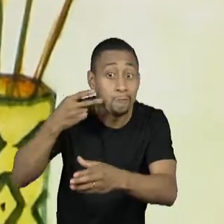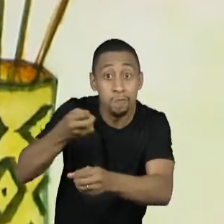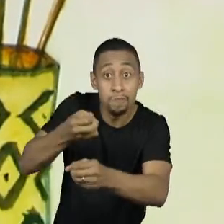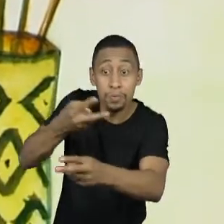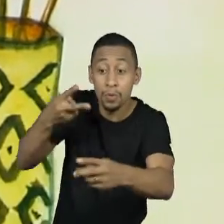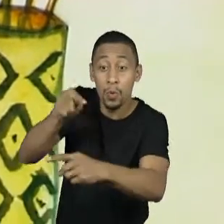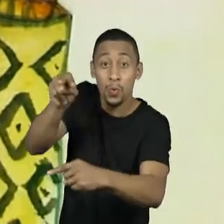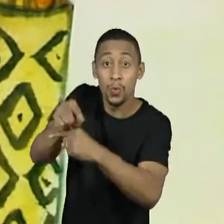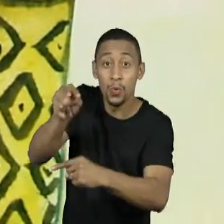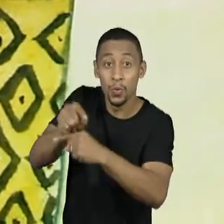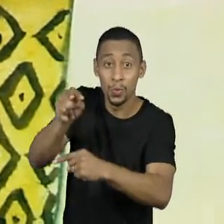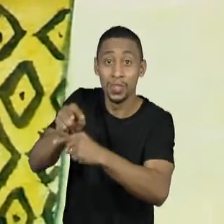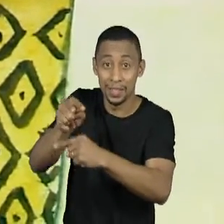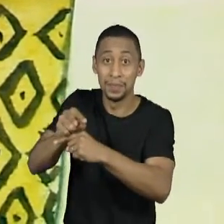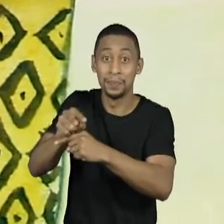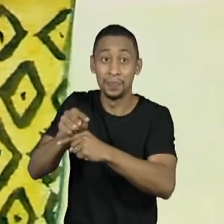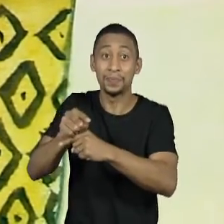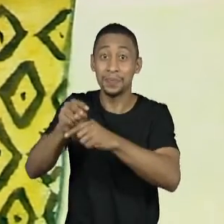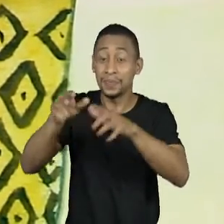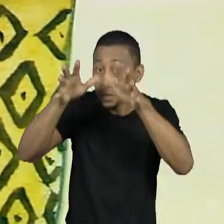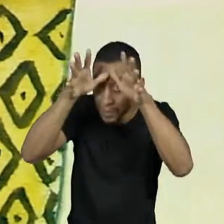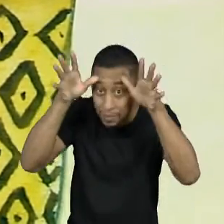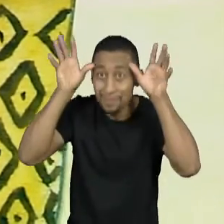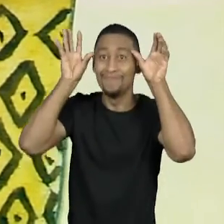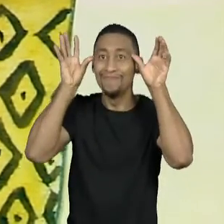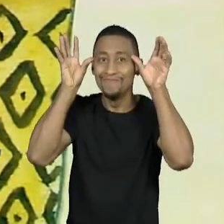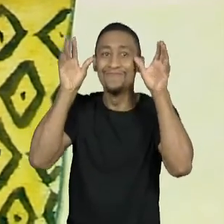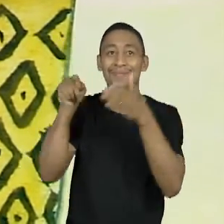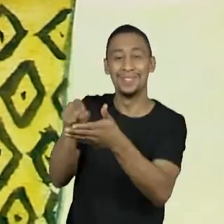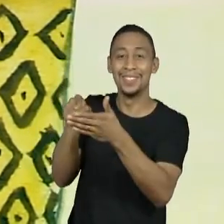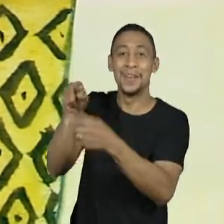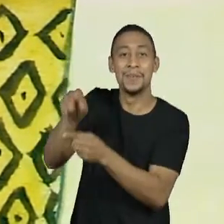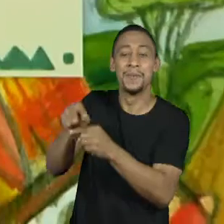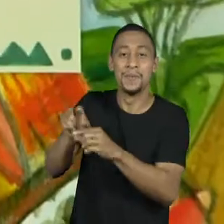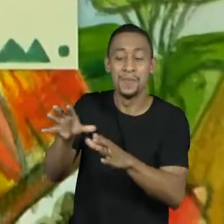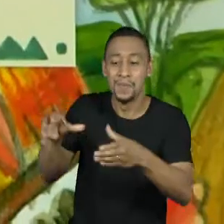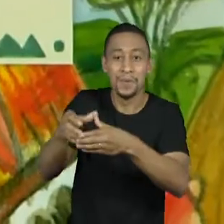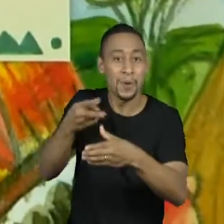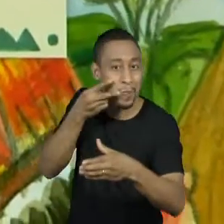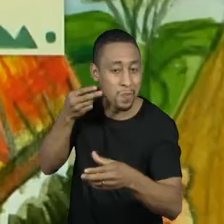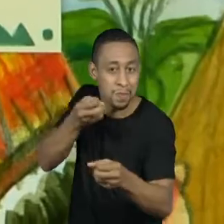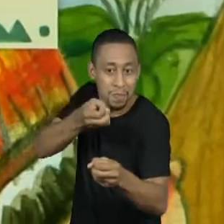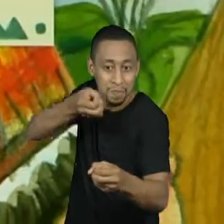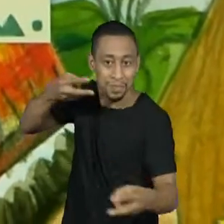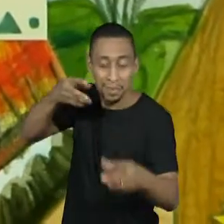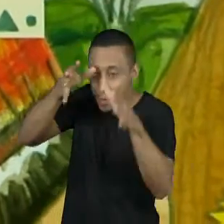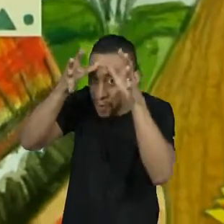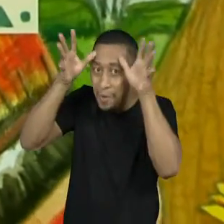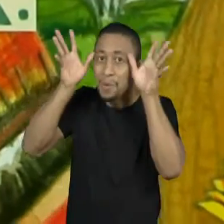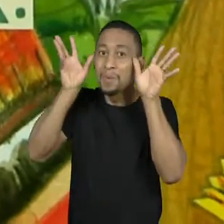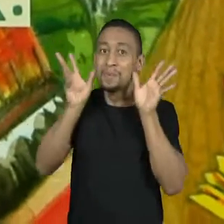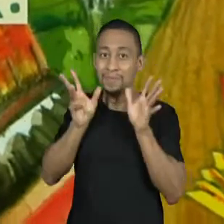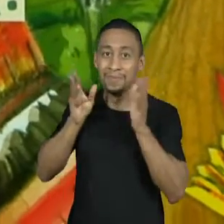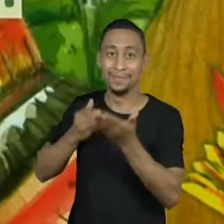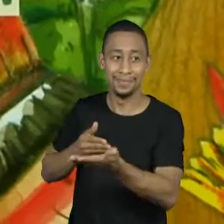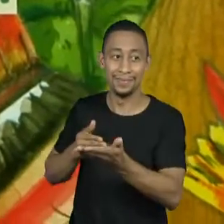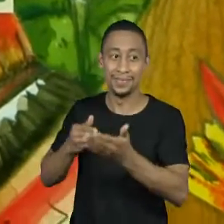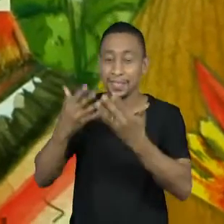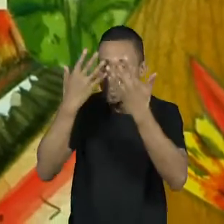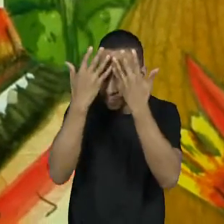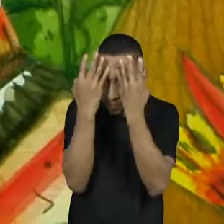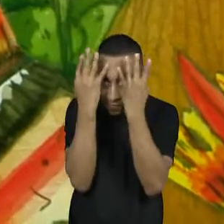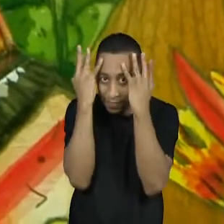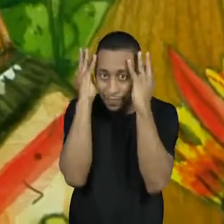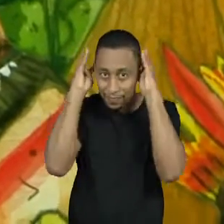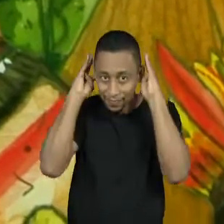das maiores reservas mundiais onde habitam os indígenas. Meu nome é Curuti.